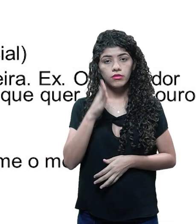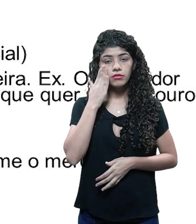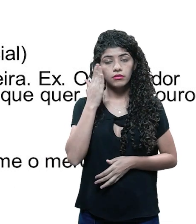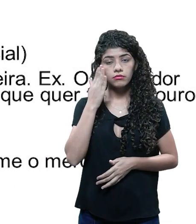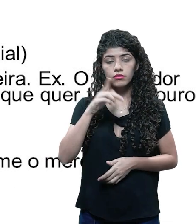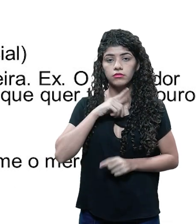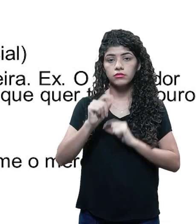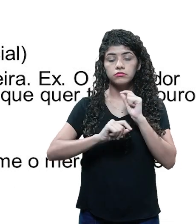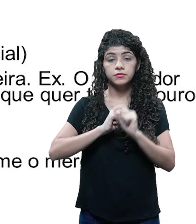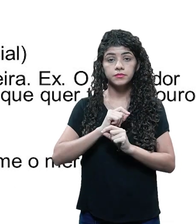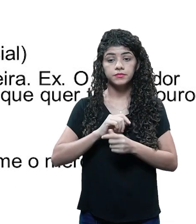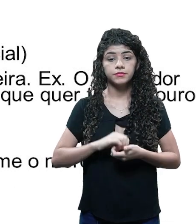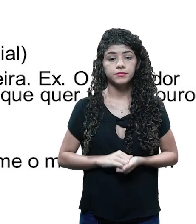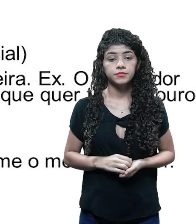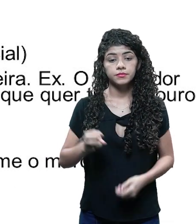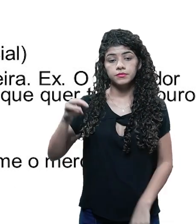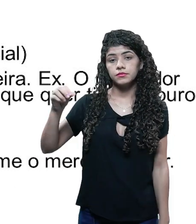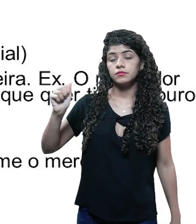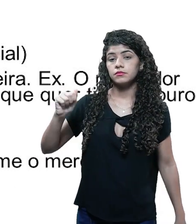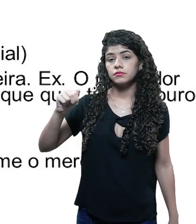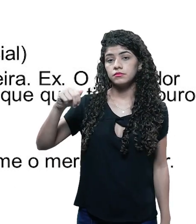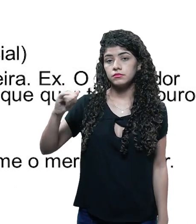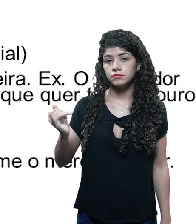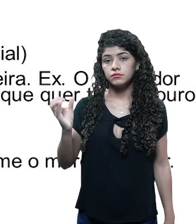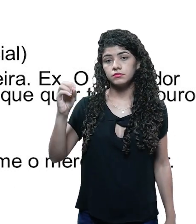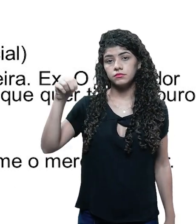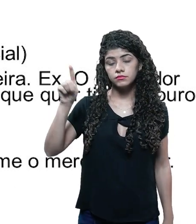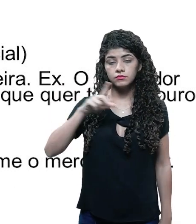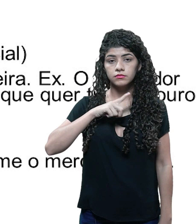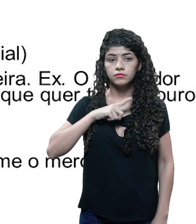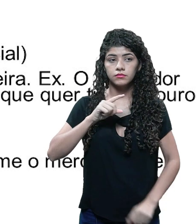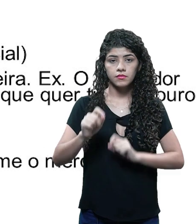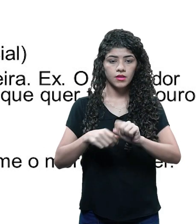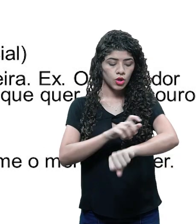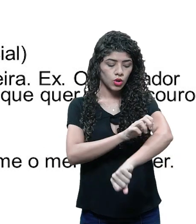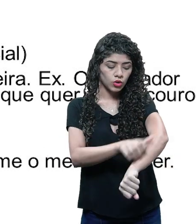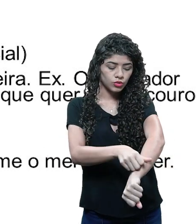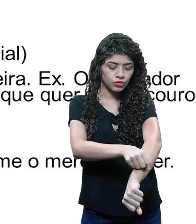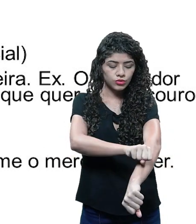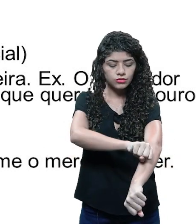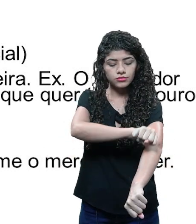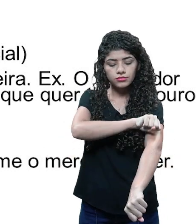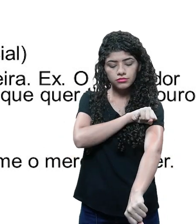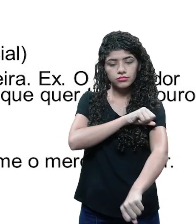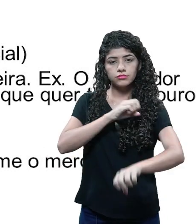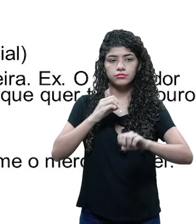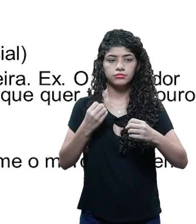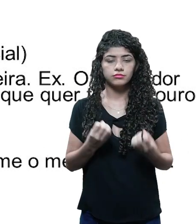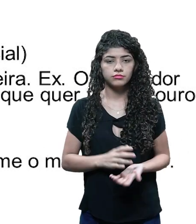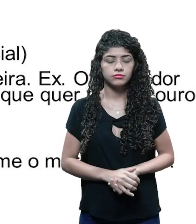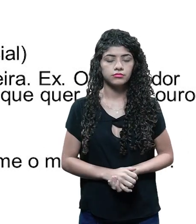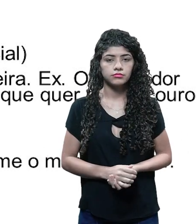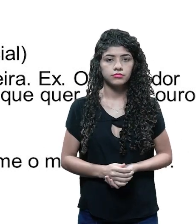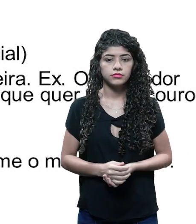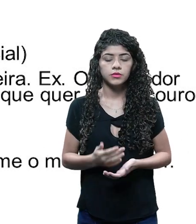você vai entender que tem uma cena em que o Major tenta tirar o couro de Chicó e que essa cena é inspirada